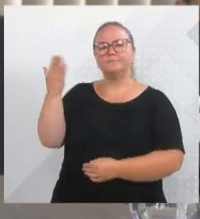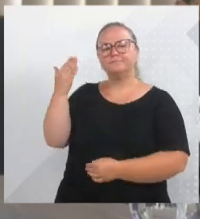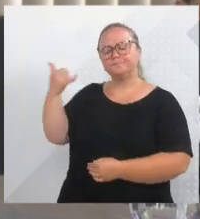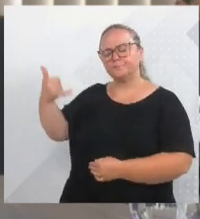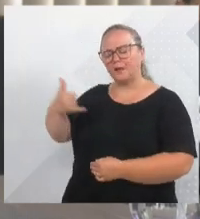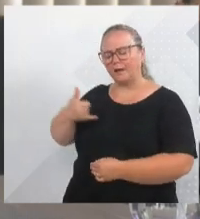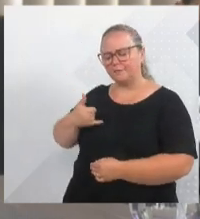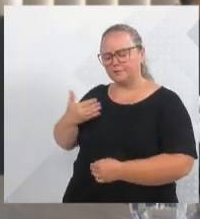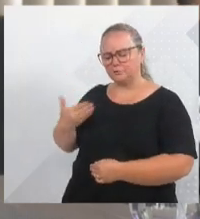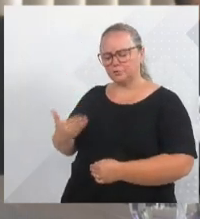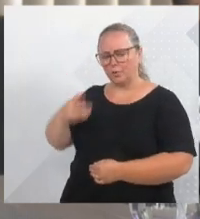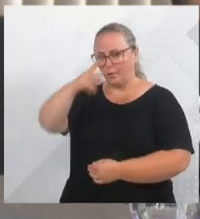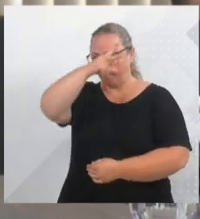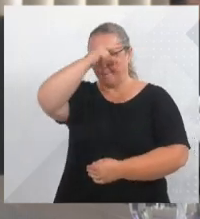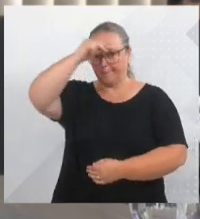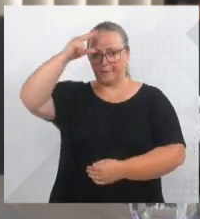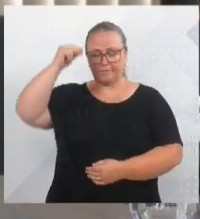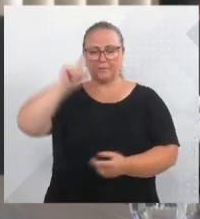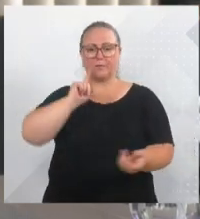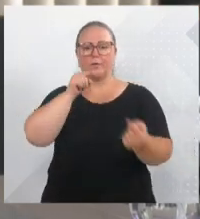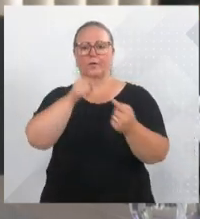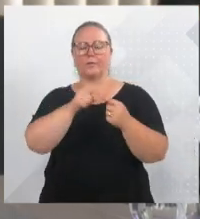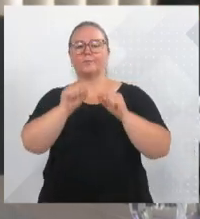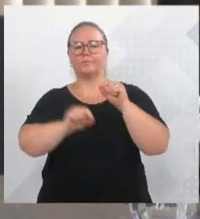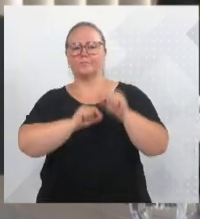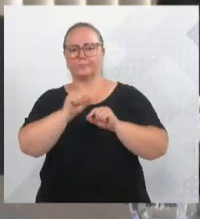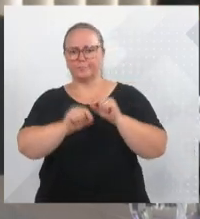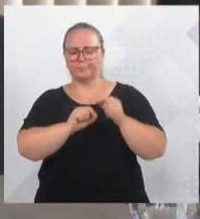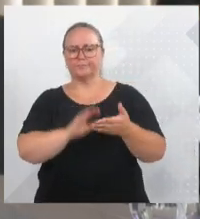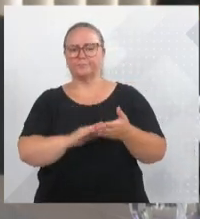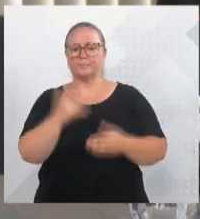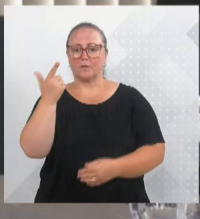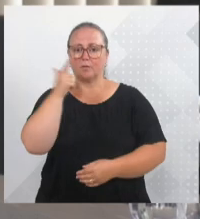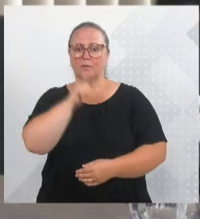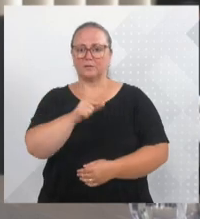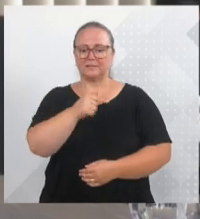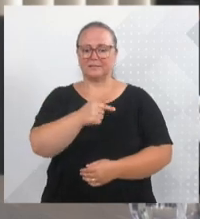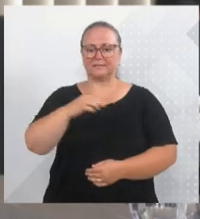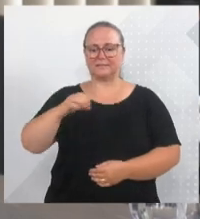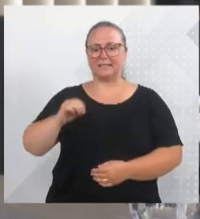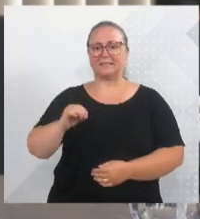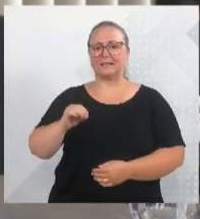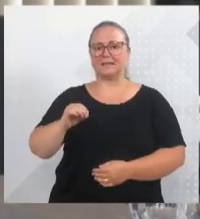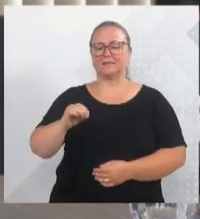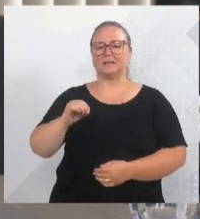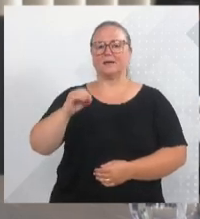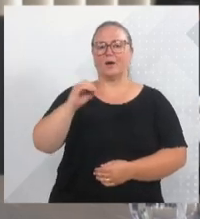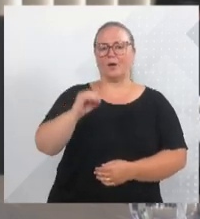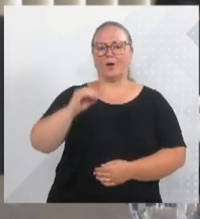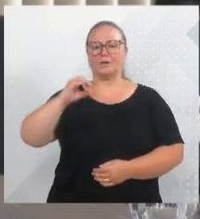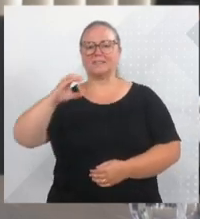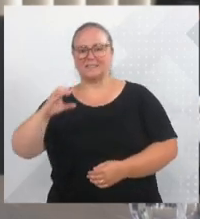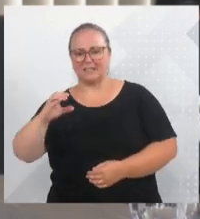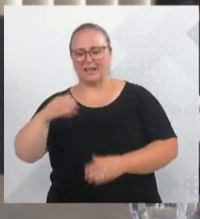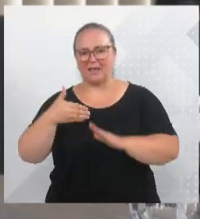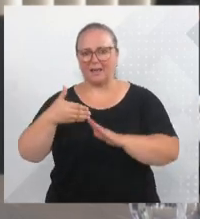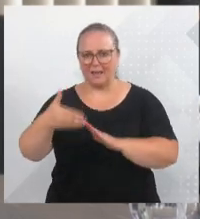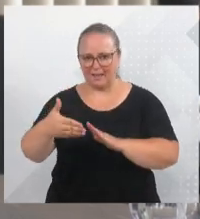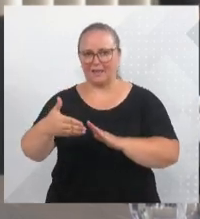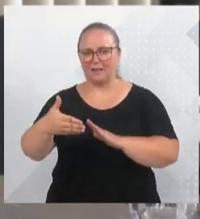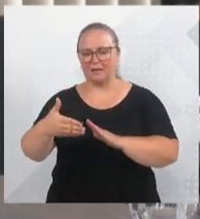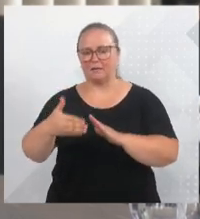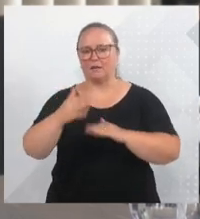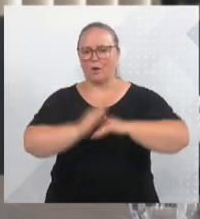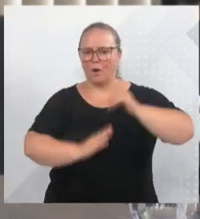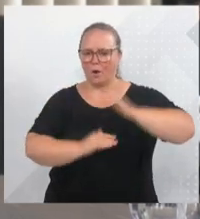de que o Executivo tem a intenção de lançar pelo menos 70 outras ordens de serviço ao longo desse ano. Certamente, são todas